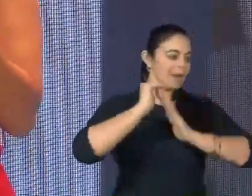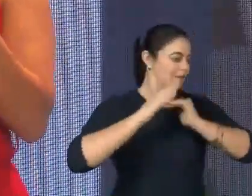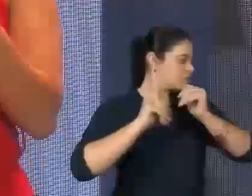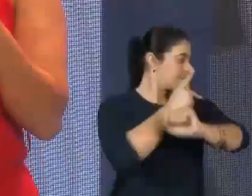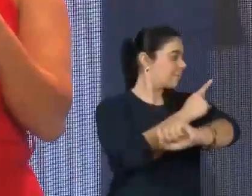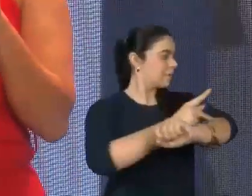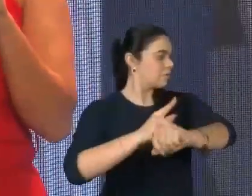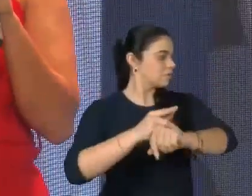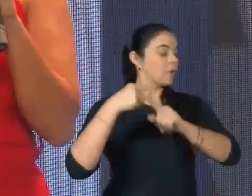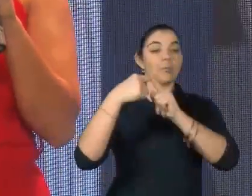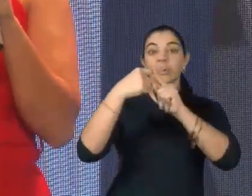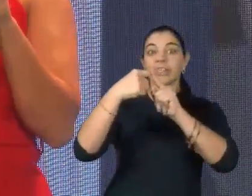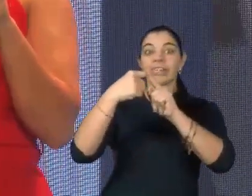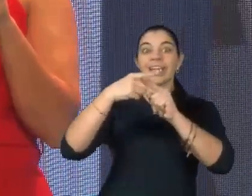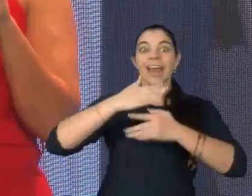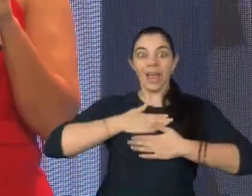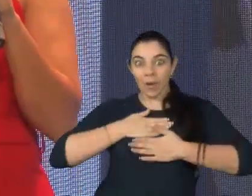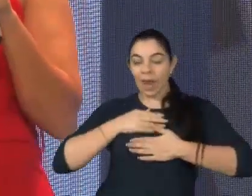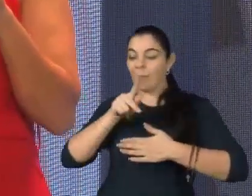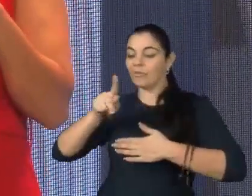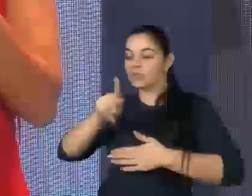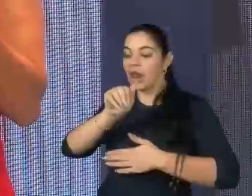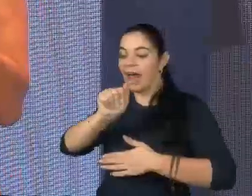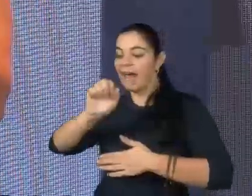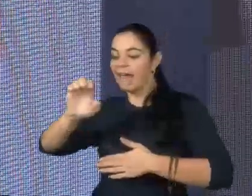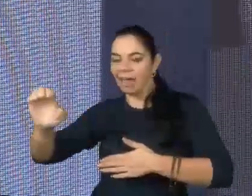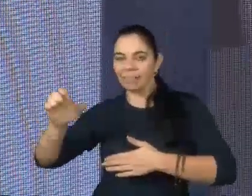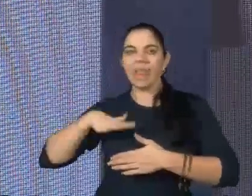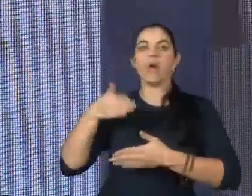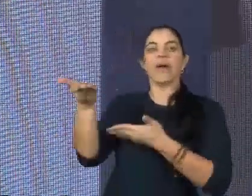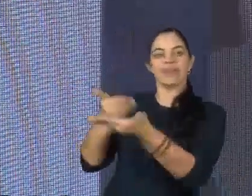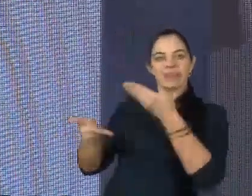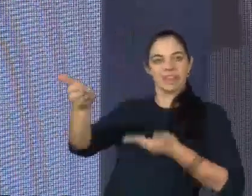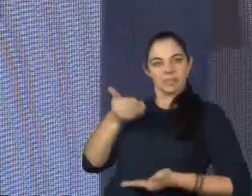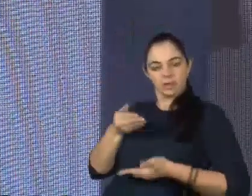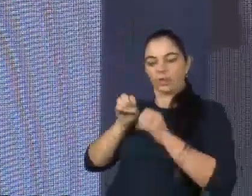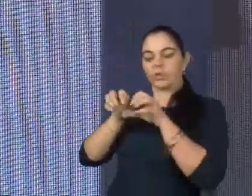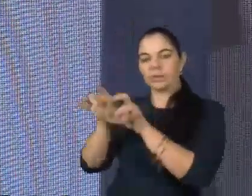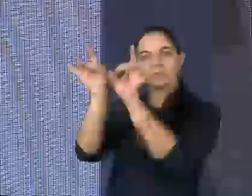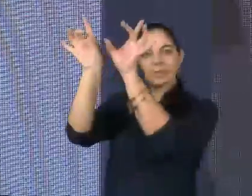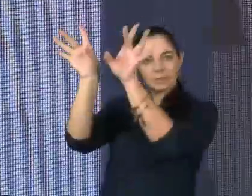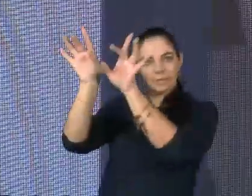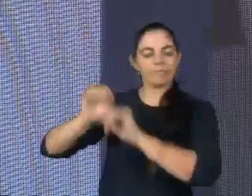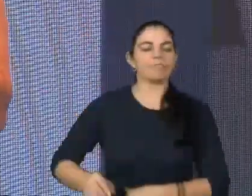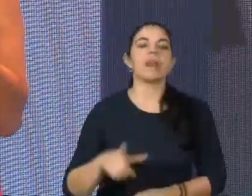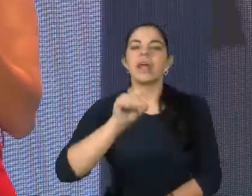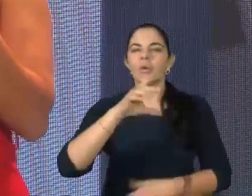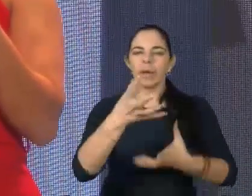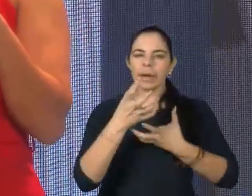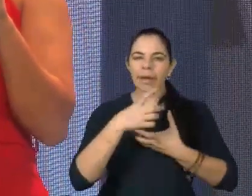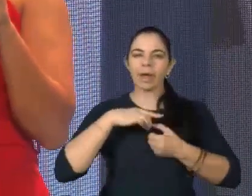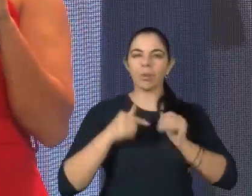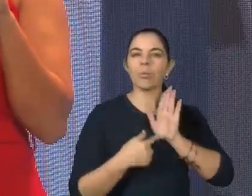porque eu era a professora do AEE. Eu quero contar um pouquinho de algumas experiências muito marcantes e que fizeram